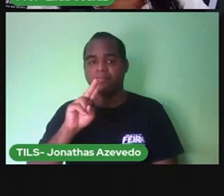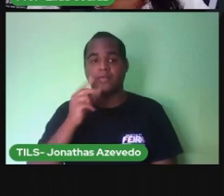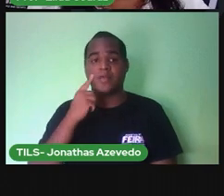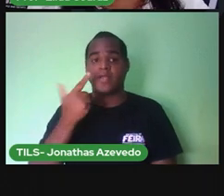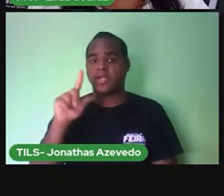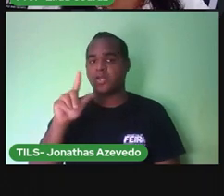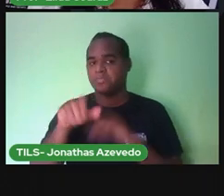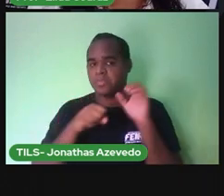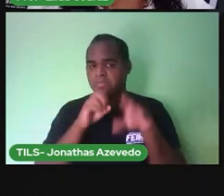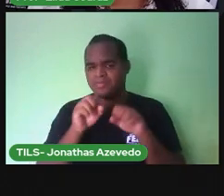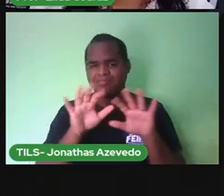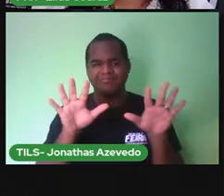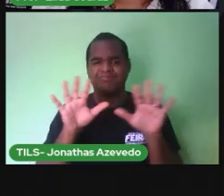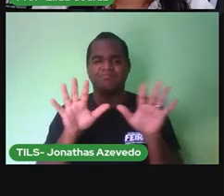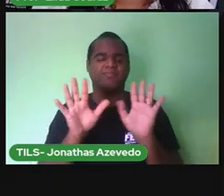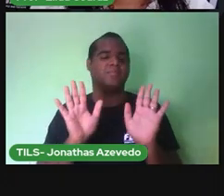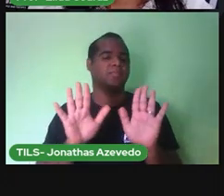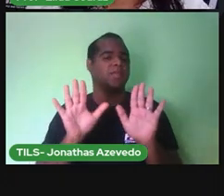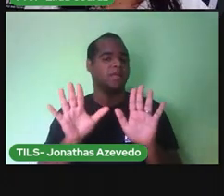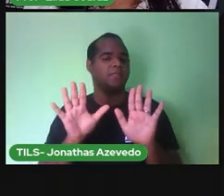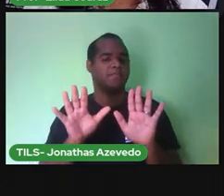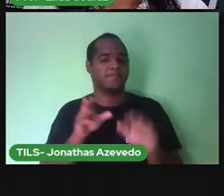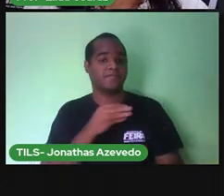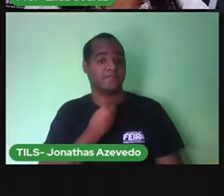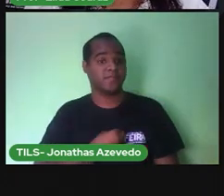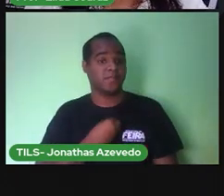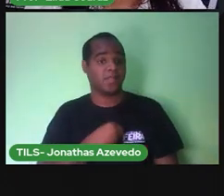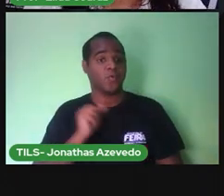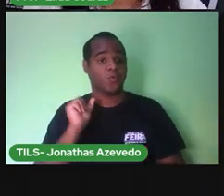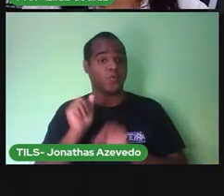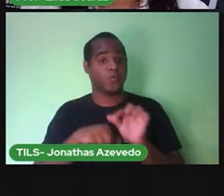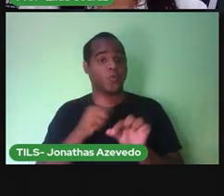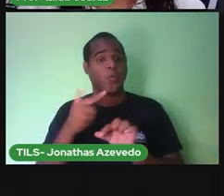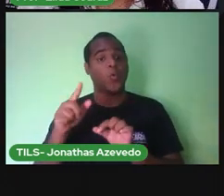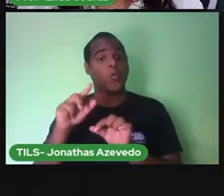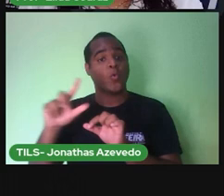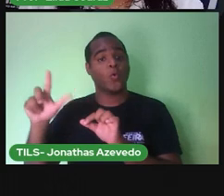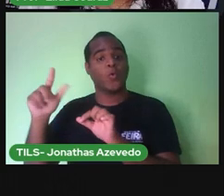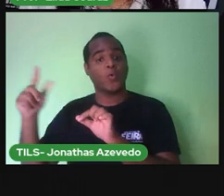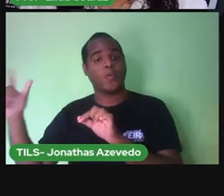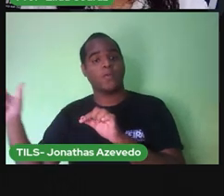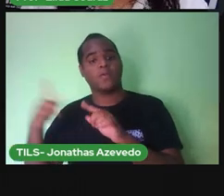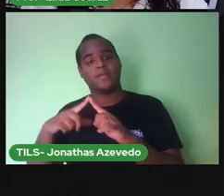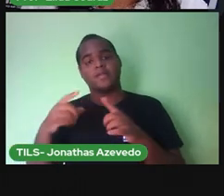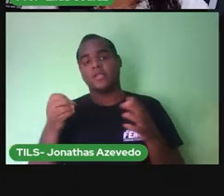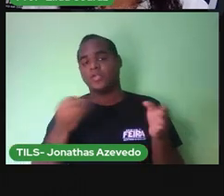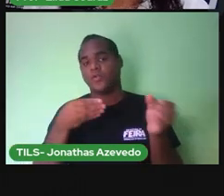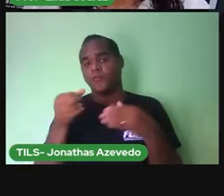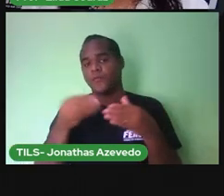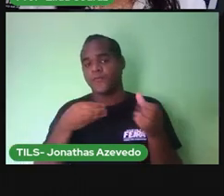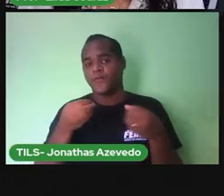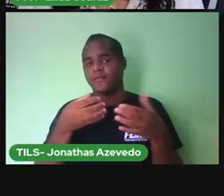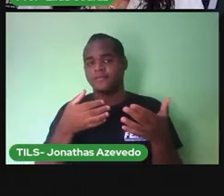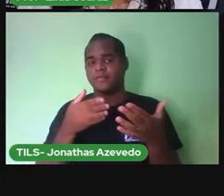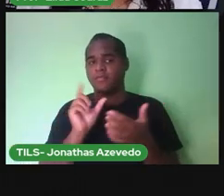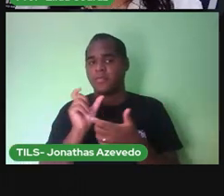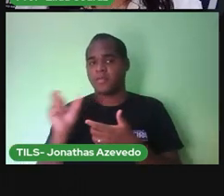mexer Nós mudamos as consoantes E formamos palavras novas